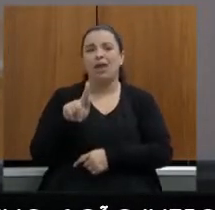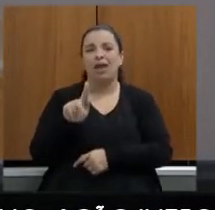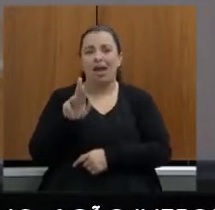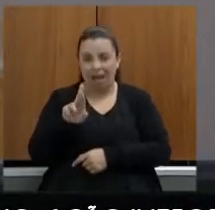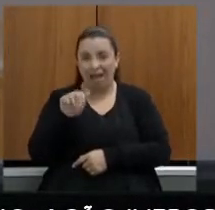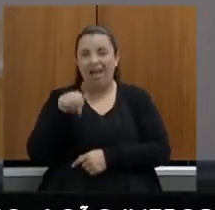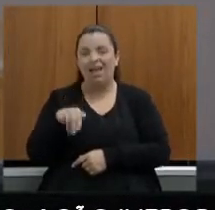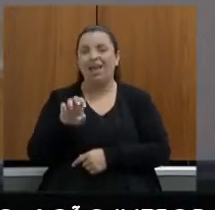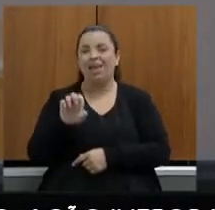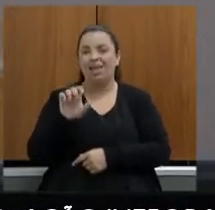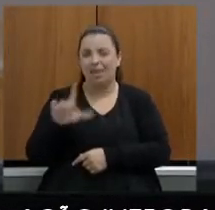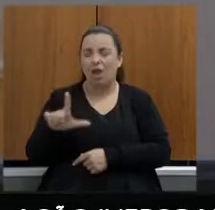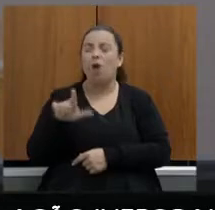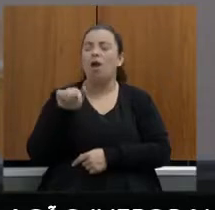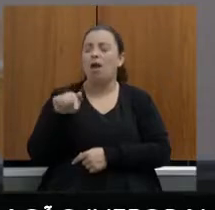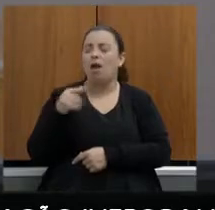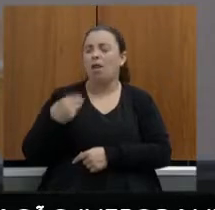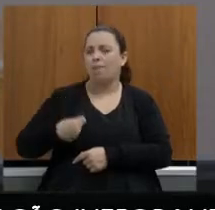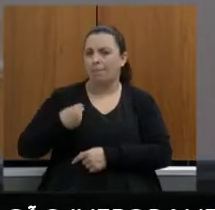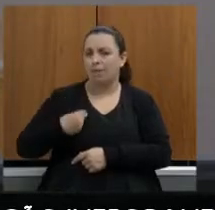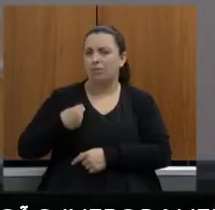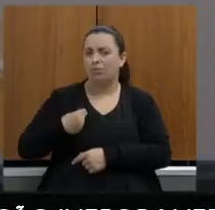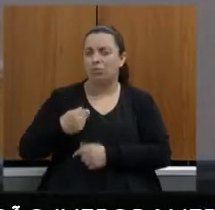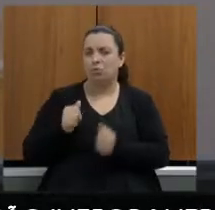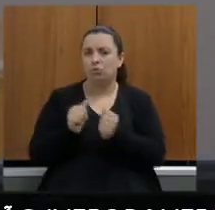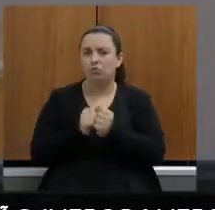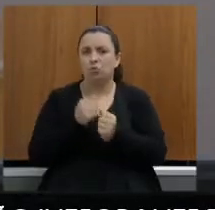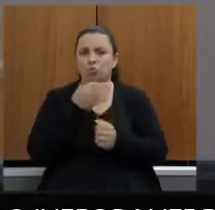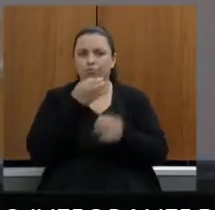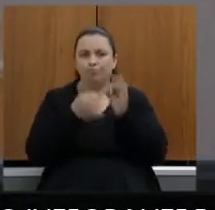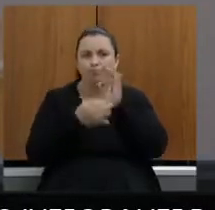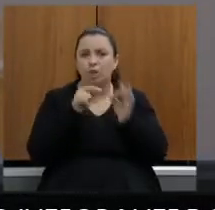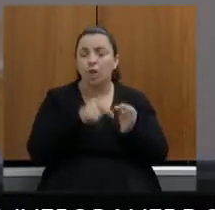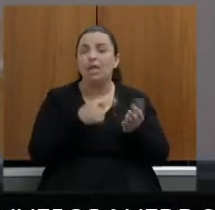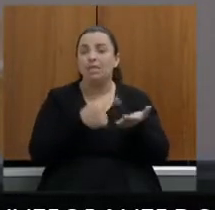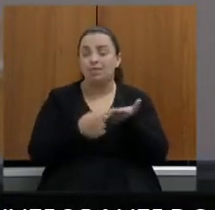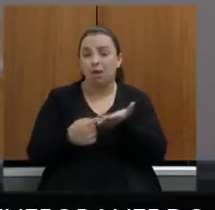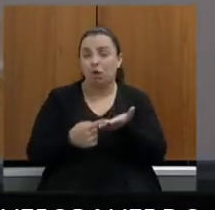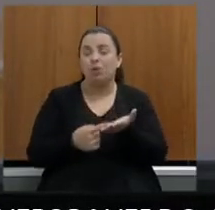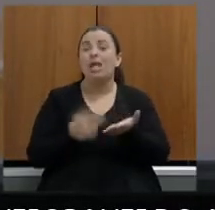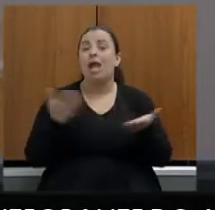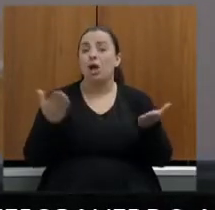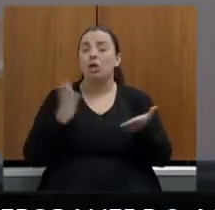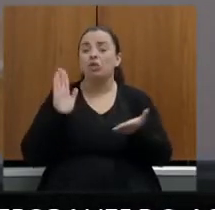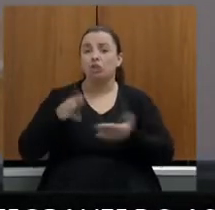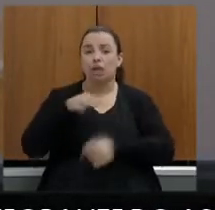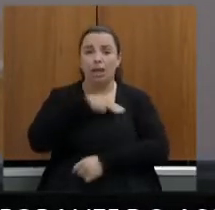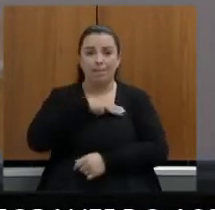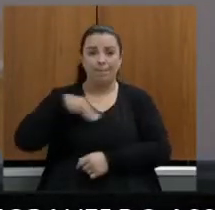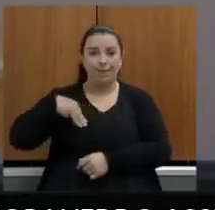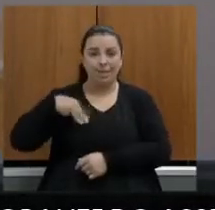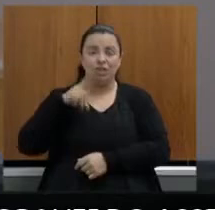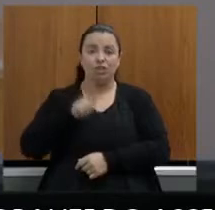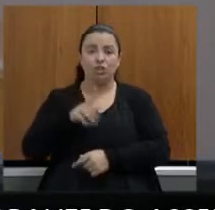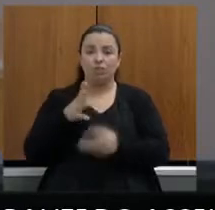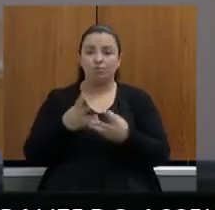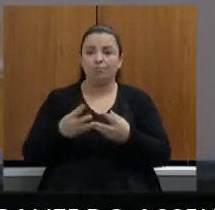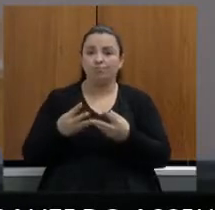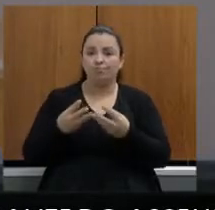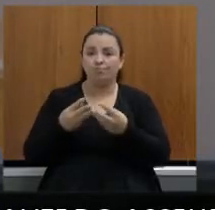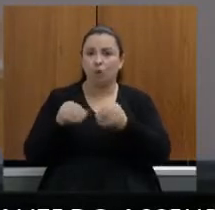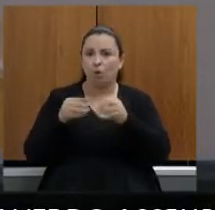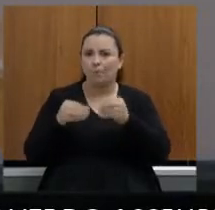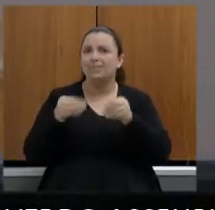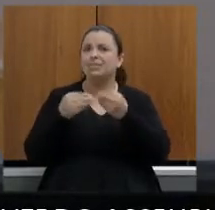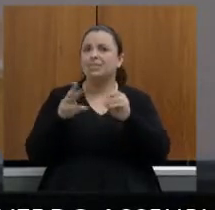ativa nesse acordo e agora com a repartuação de Mariana nós podemos talvez utilizar os êxitos